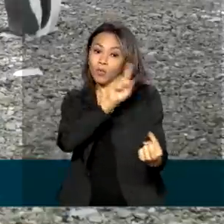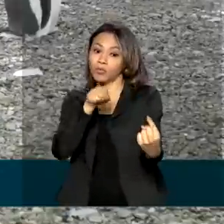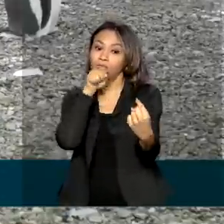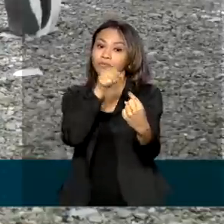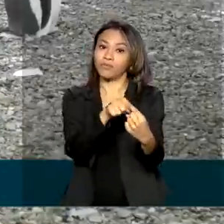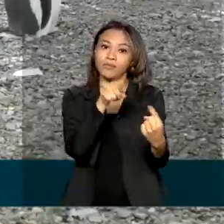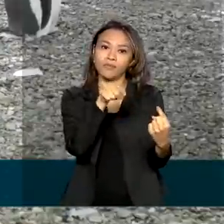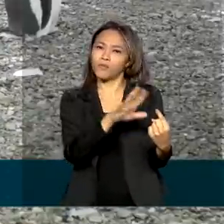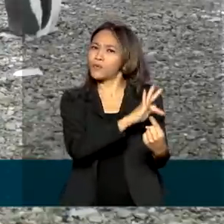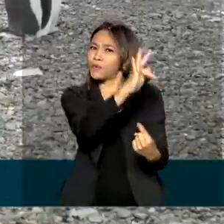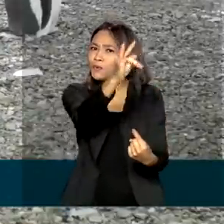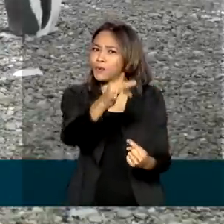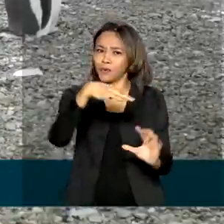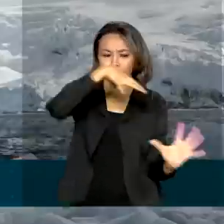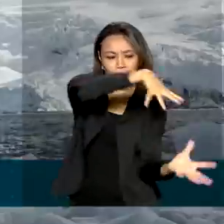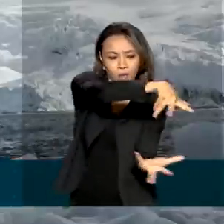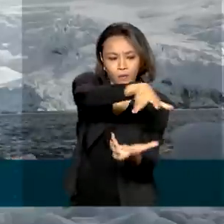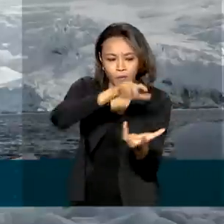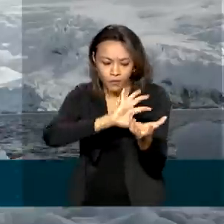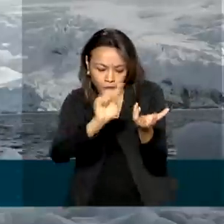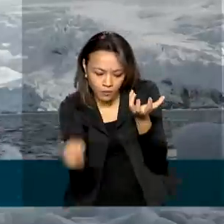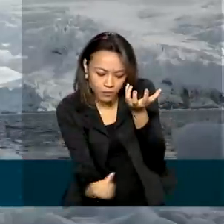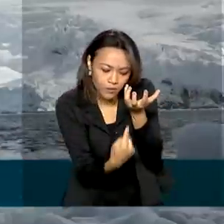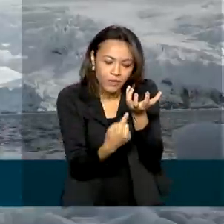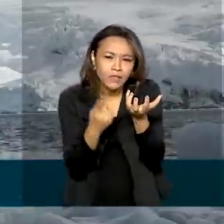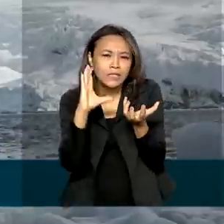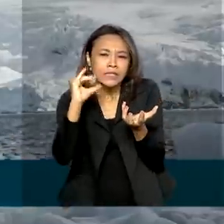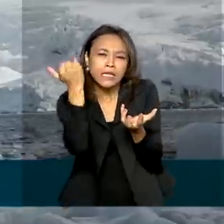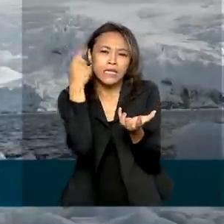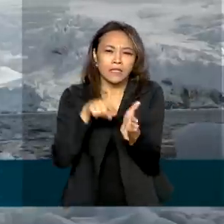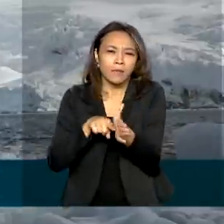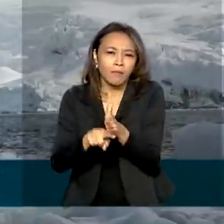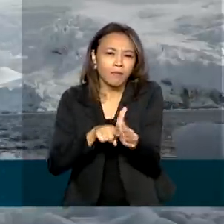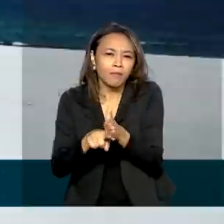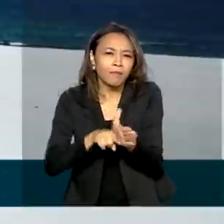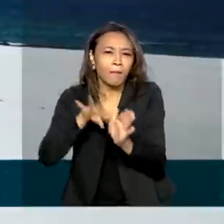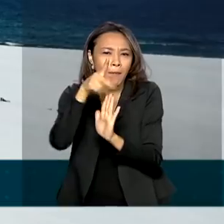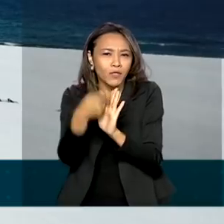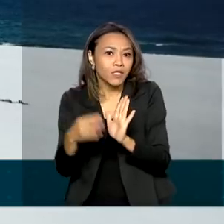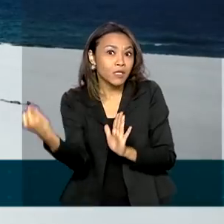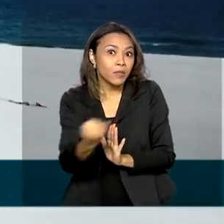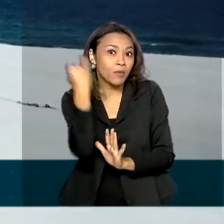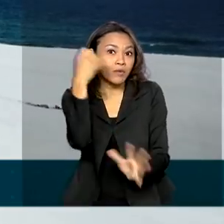a partir da ciência em projetos importantes para o planeta.